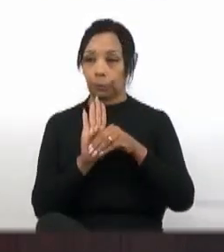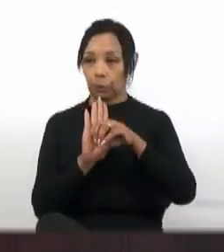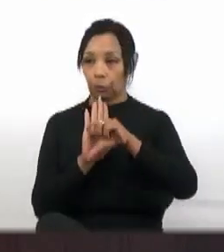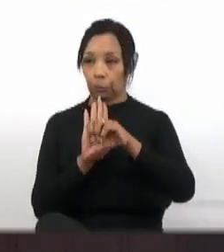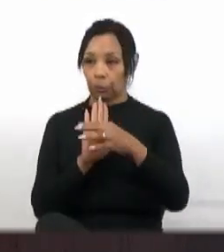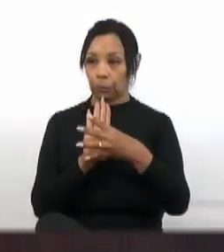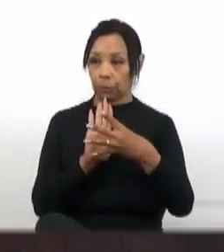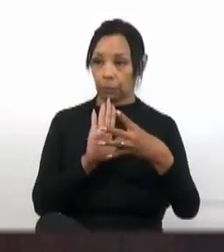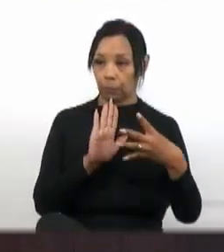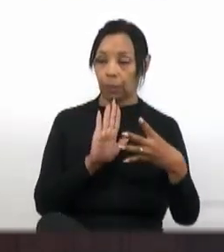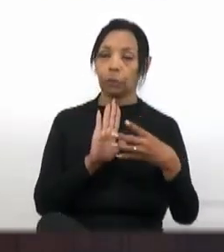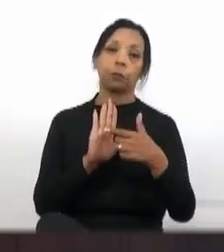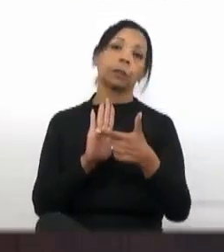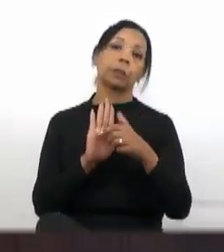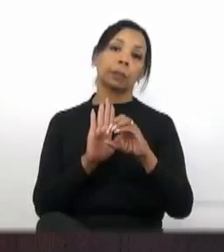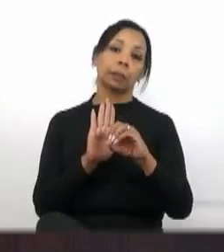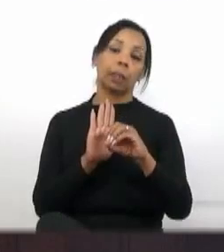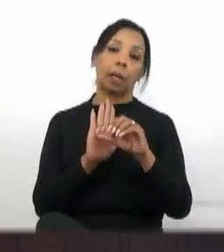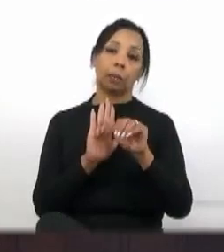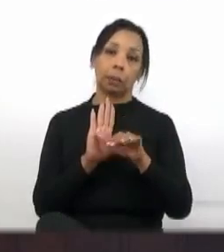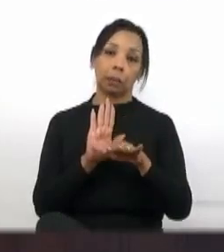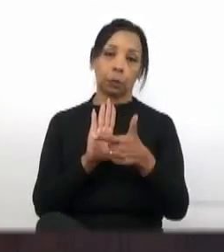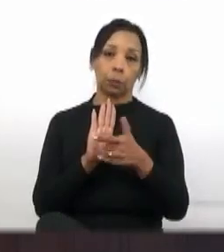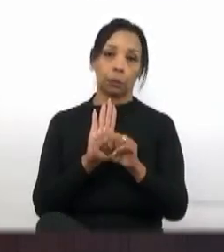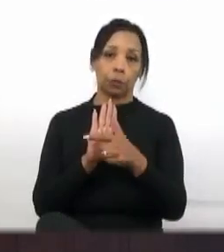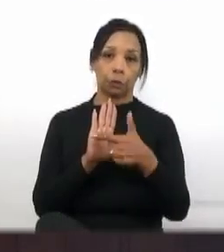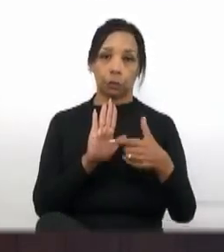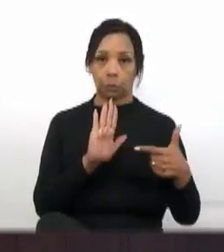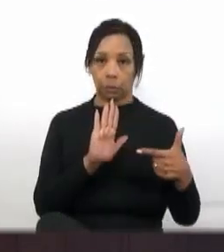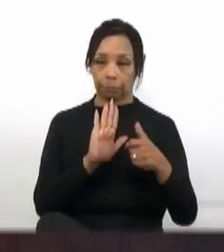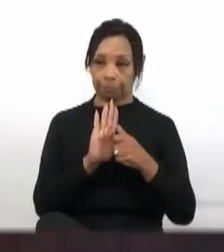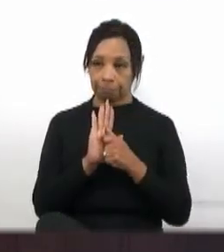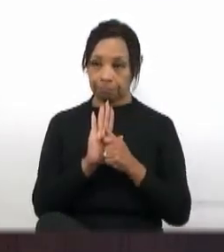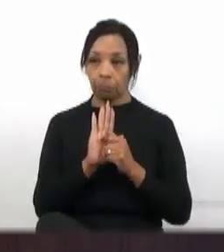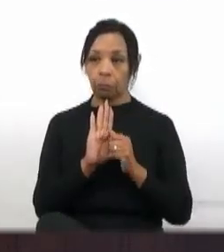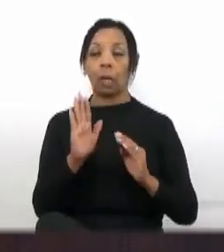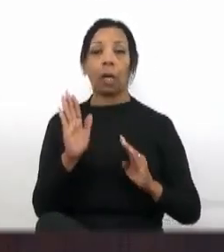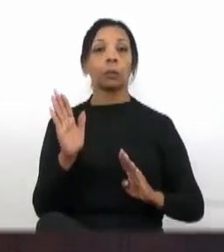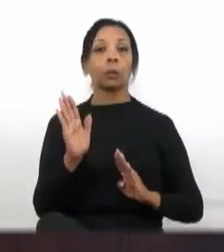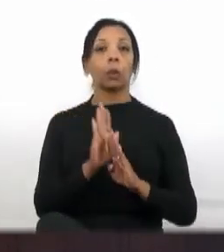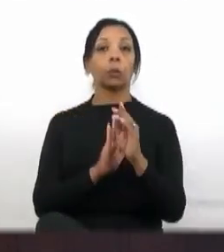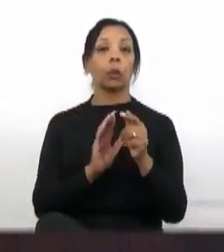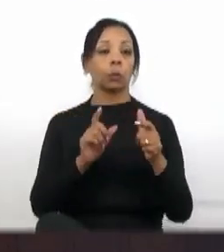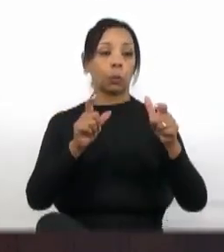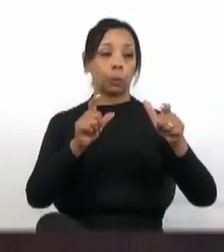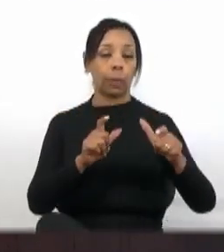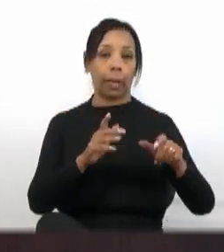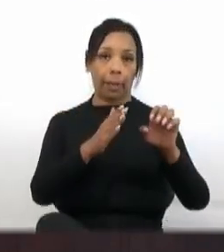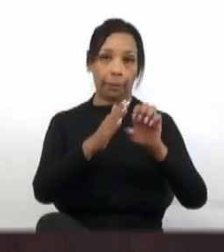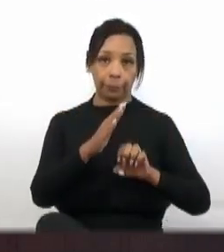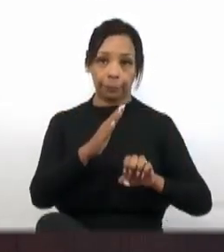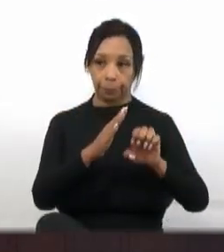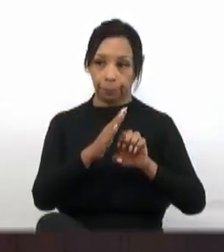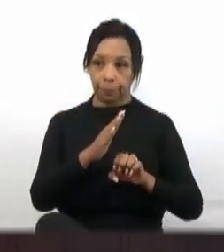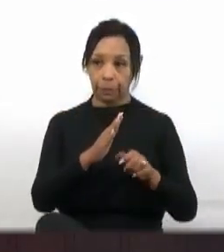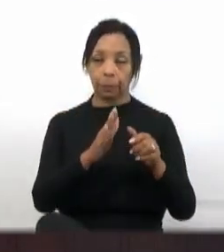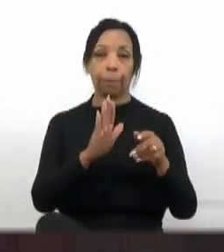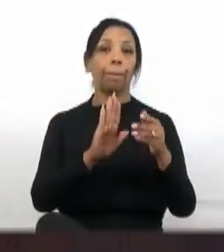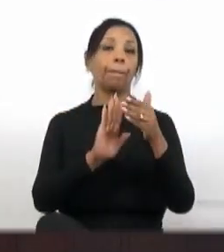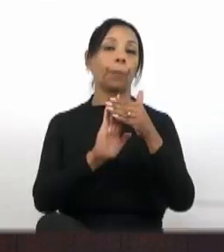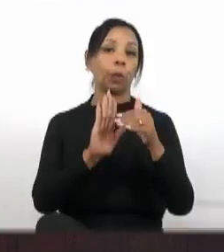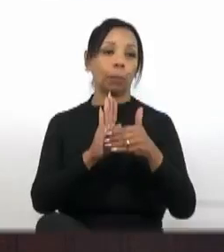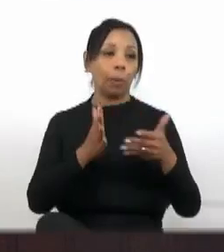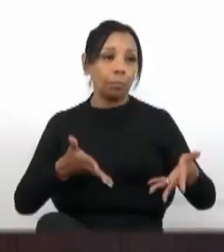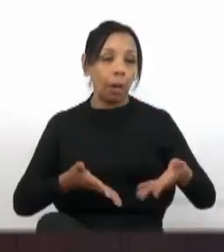de 20 de setembro de 2022, que autorizou a doação de imóvel à empresa no âmbito do programa de incentivo ao desenvolvimento